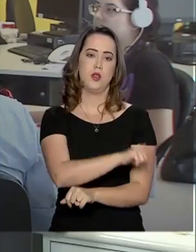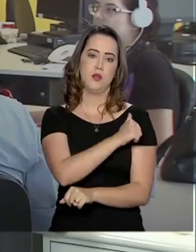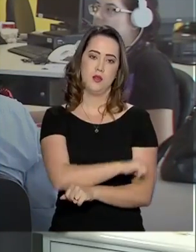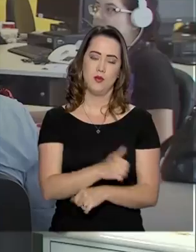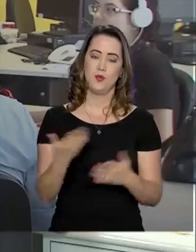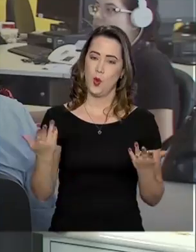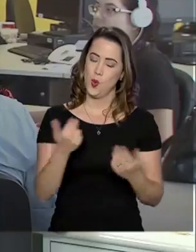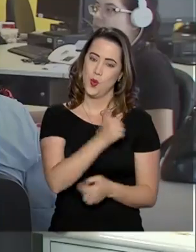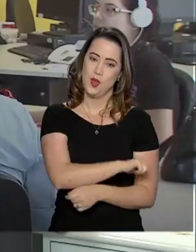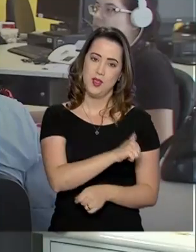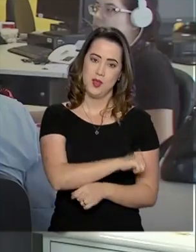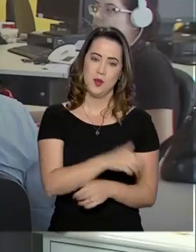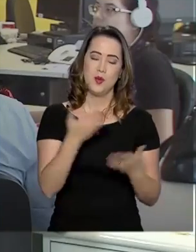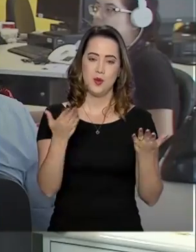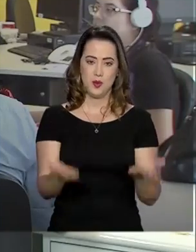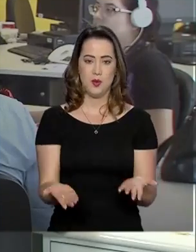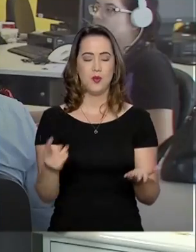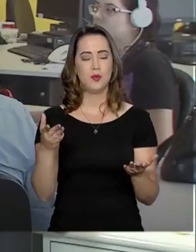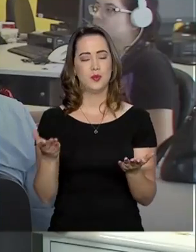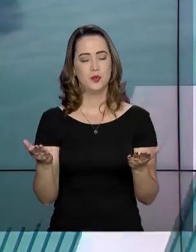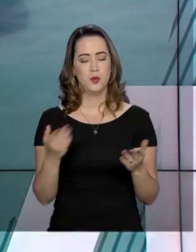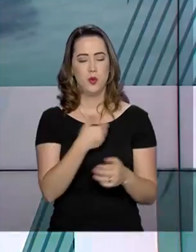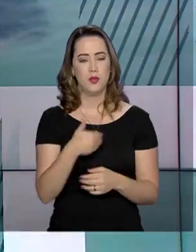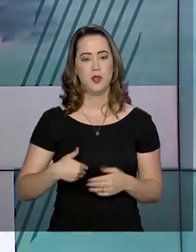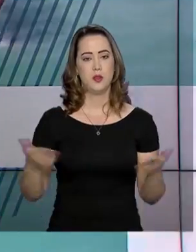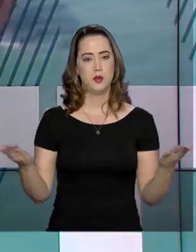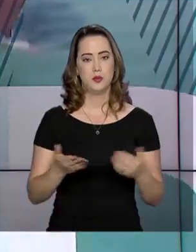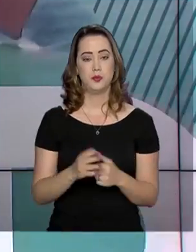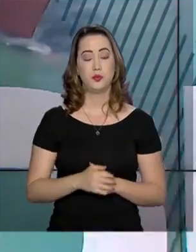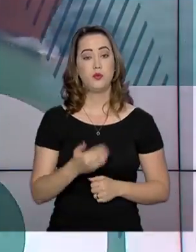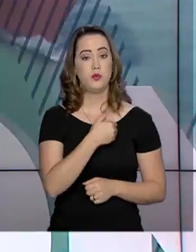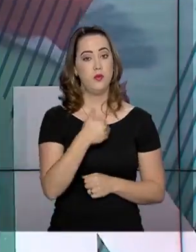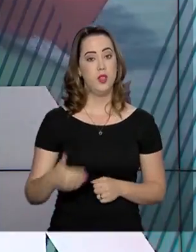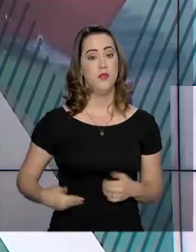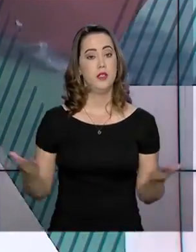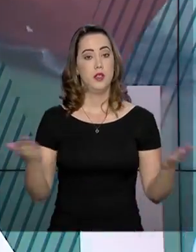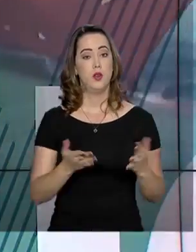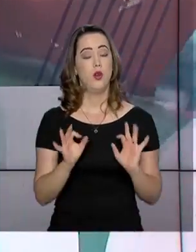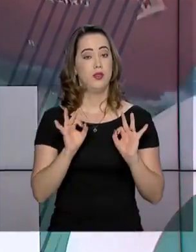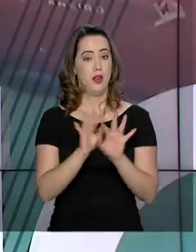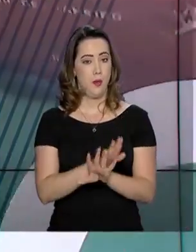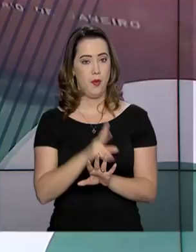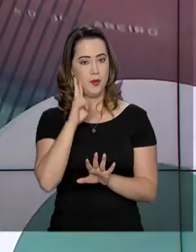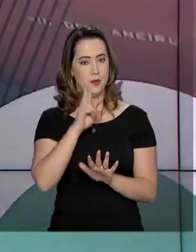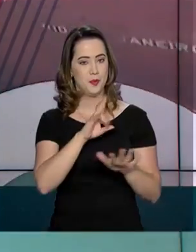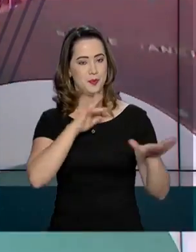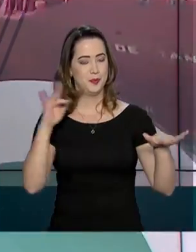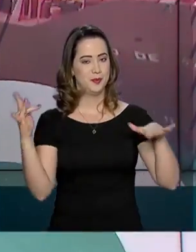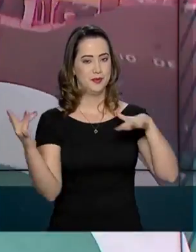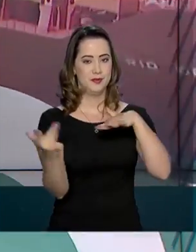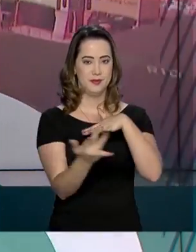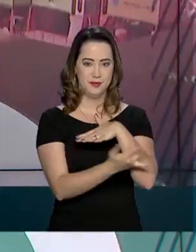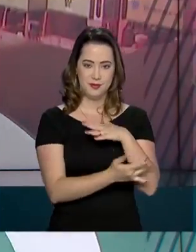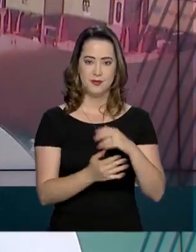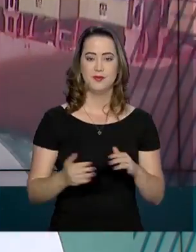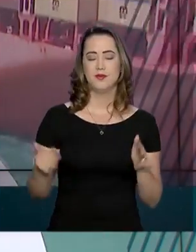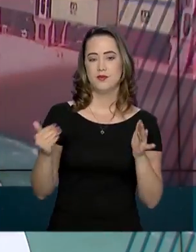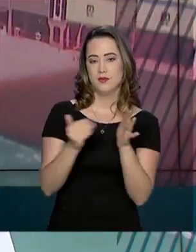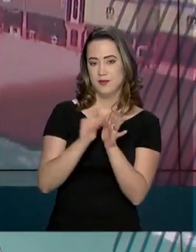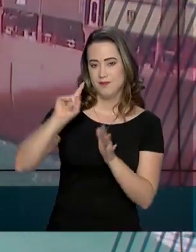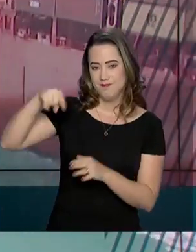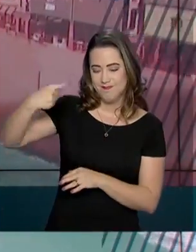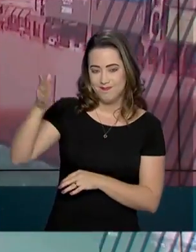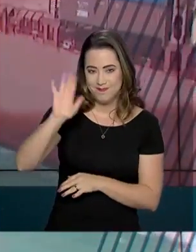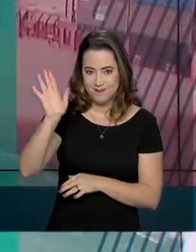Do Rio de Janeiro, Priscila Terezo, para o Governo Agora. E o Governo Agora fica por aqui. Continue nos acompanhando também pelas redes